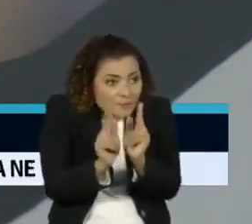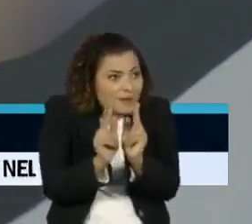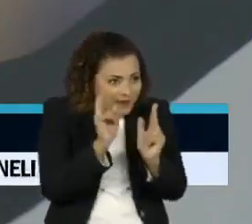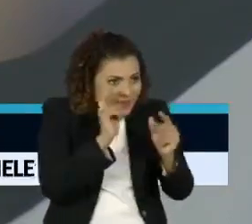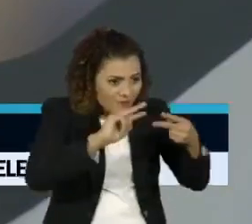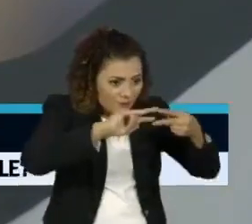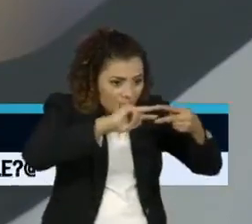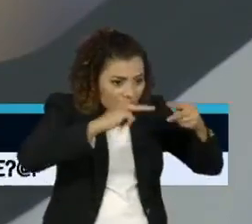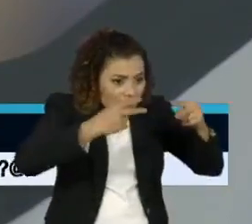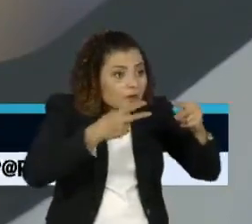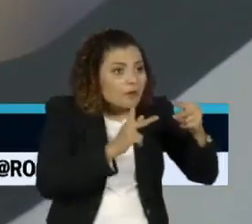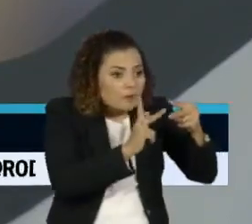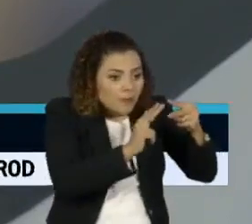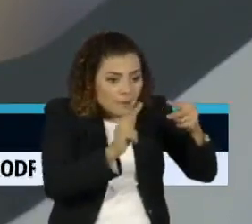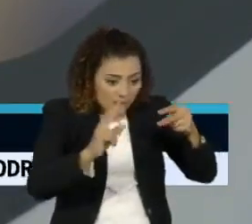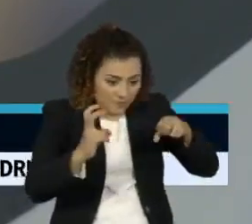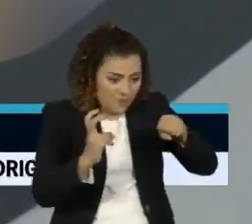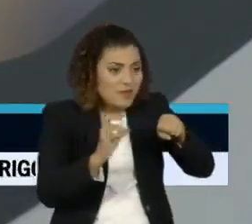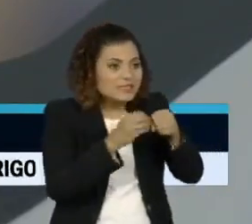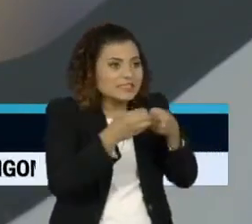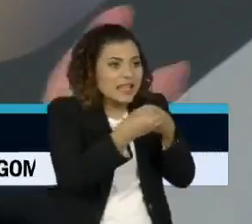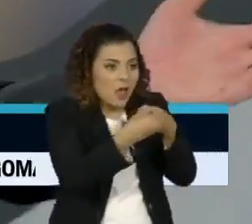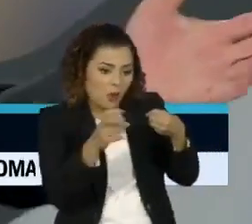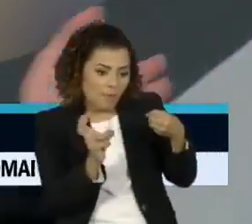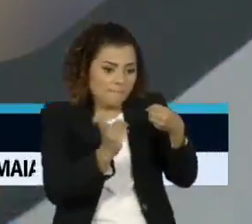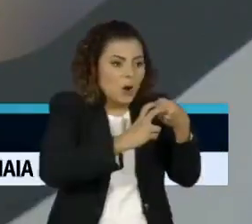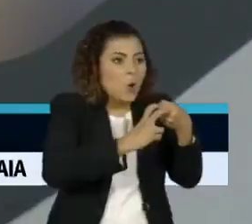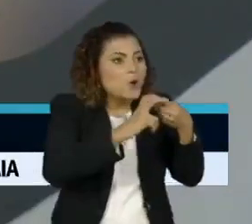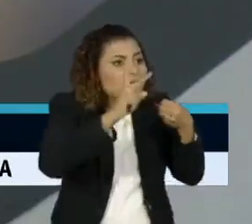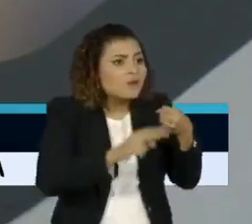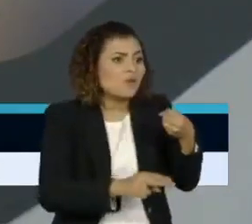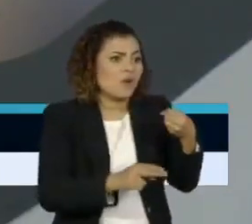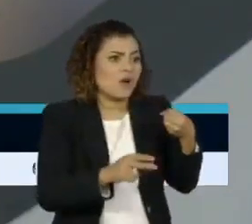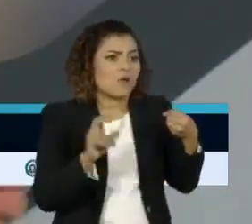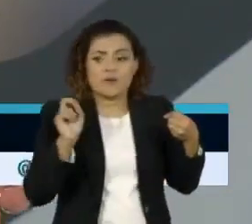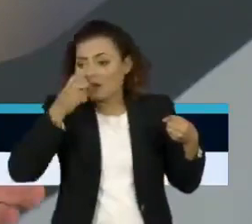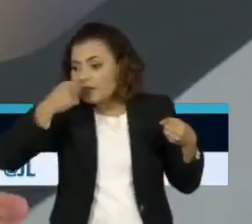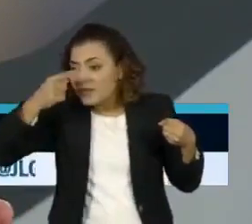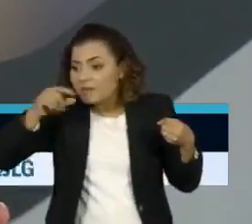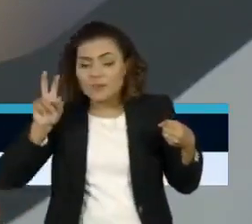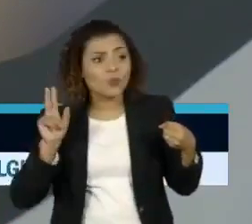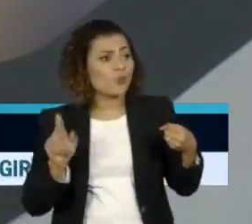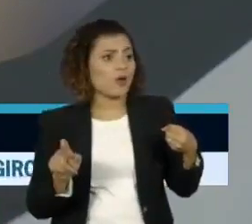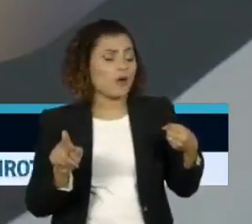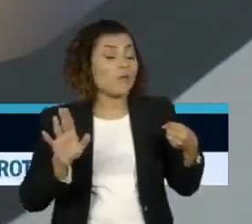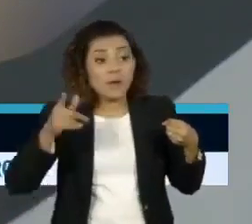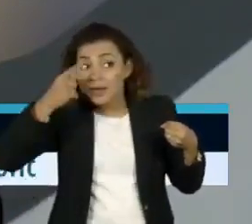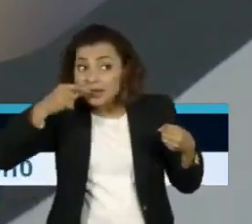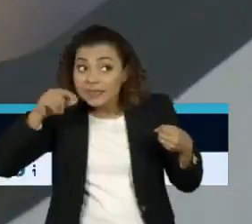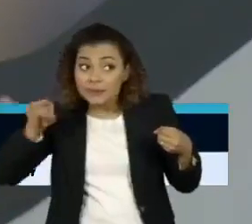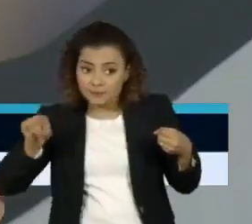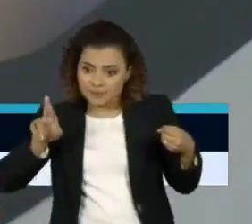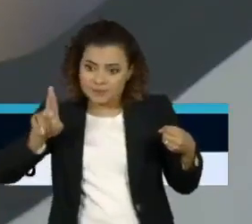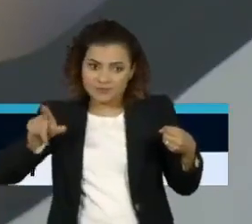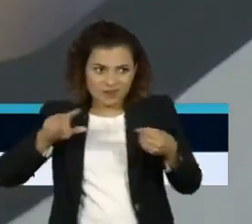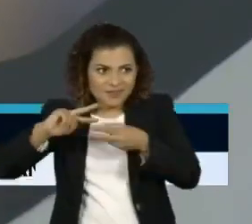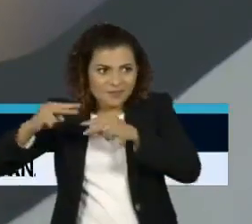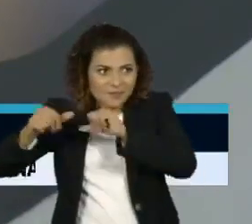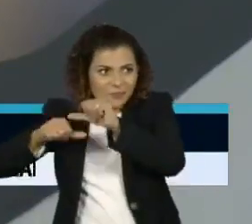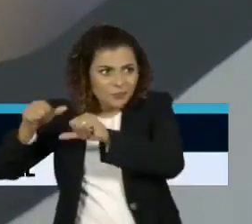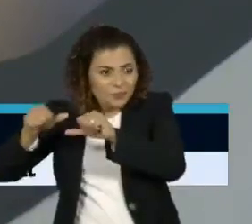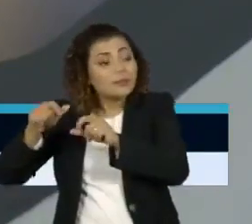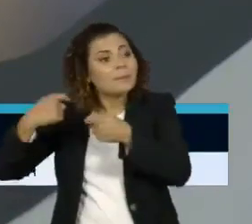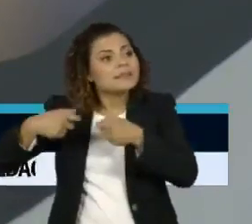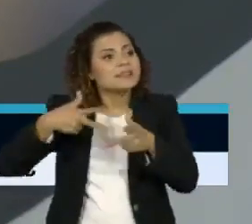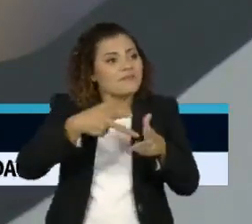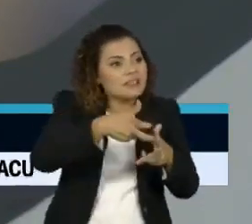onde ele gruda na nossa célula. E isso acontece com o vírus da gripe, mas assim como acontece com o vírus da gripe, que ele muta e você